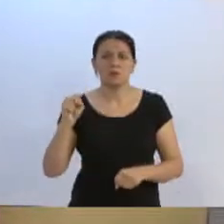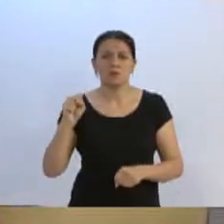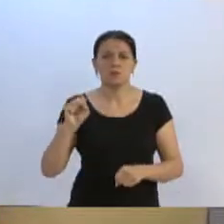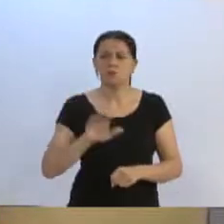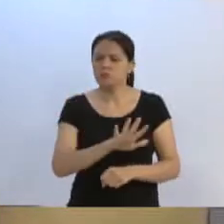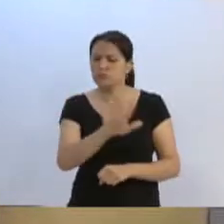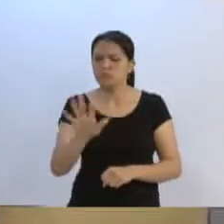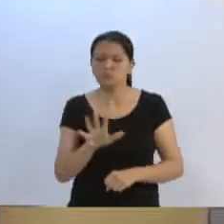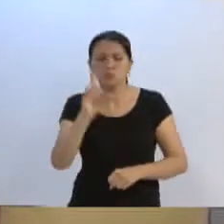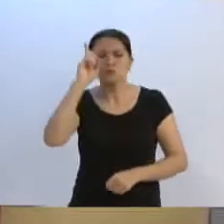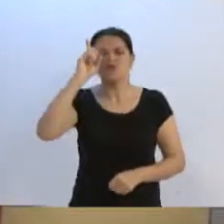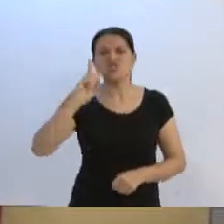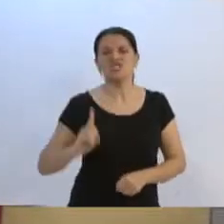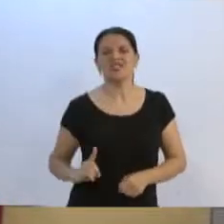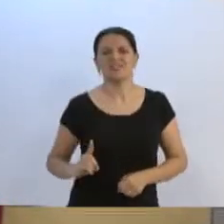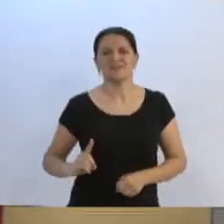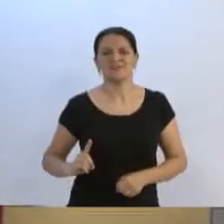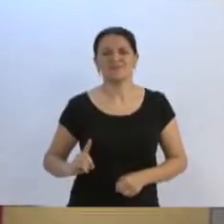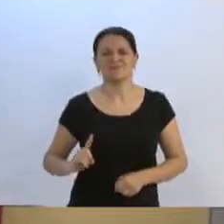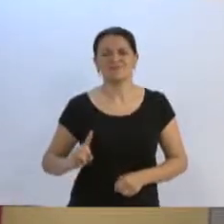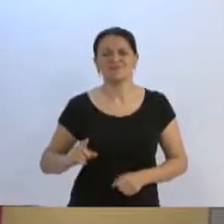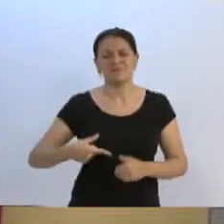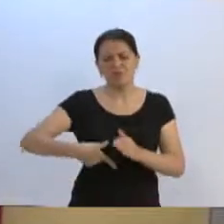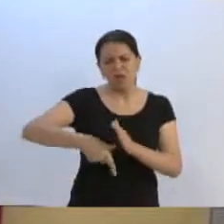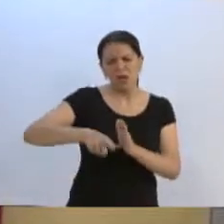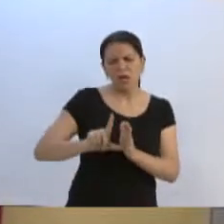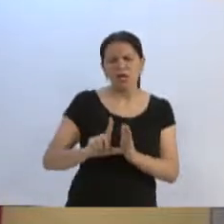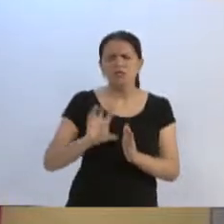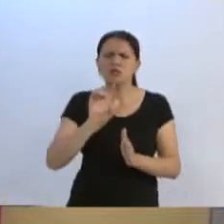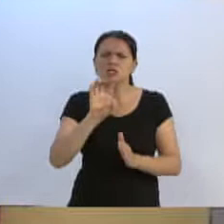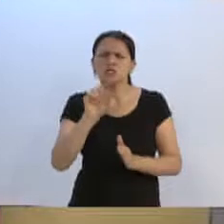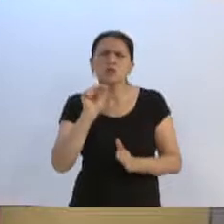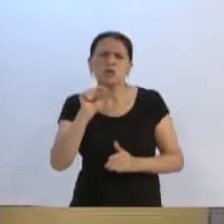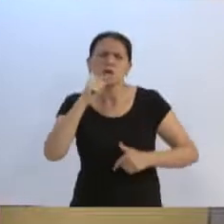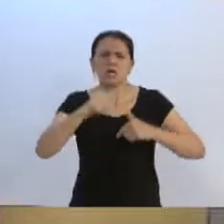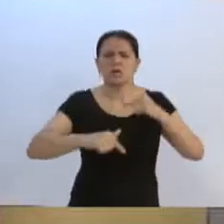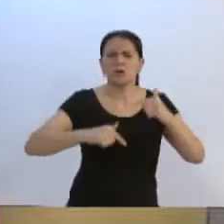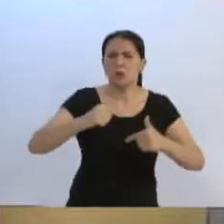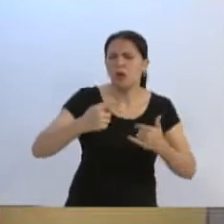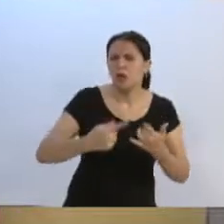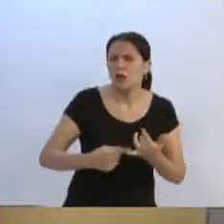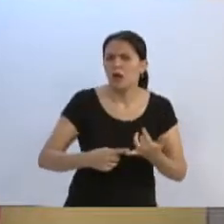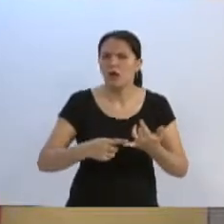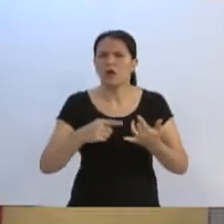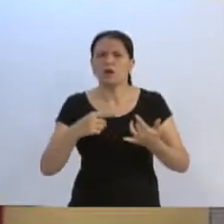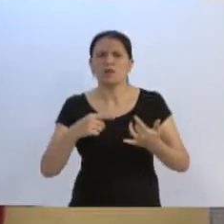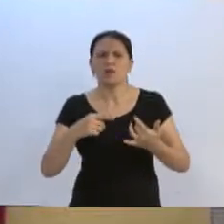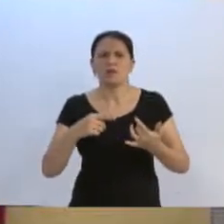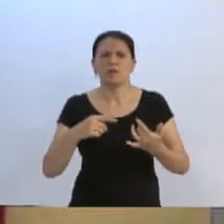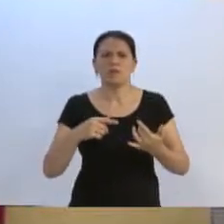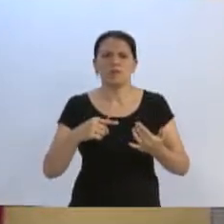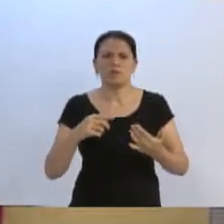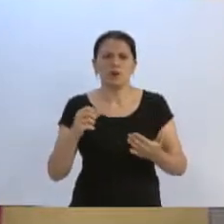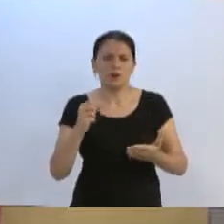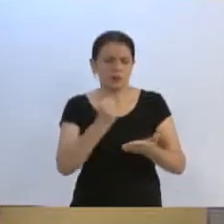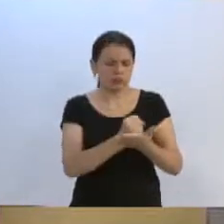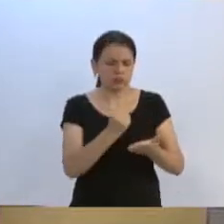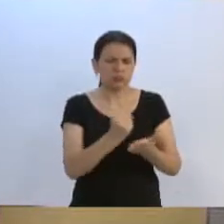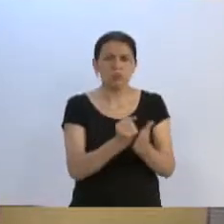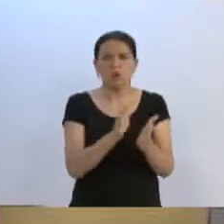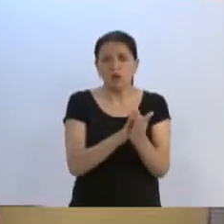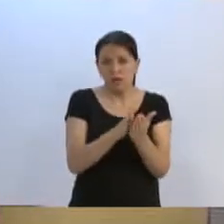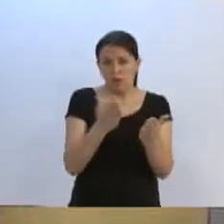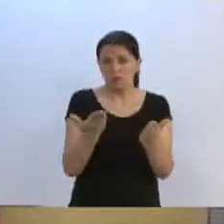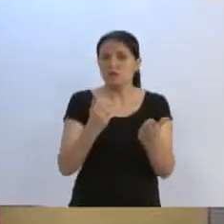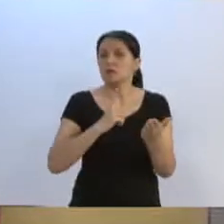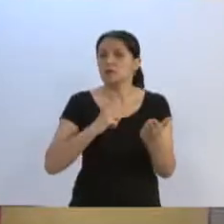tem direito. Antes da Constituição de 88, só algumas pessoas, só aquelas que trabalhavam, fichadas, registradas, elas